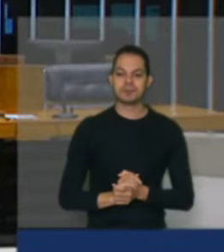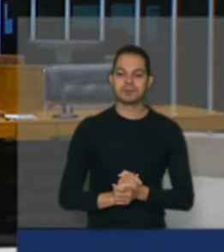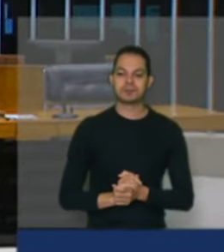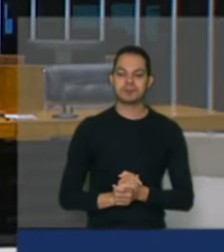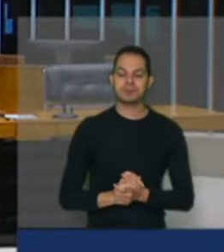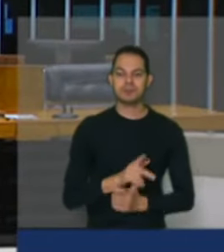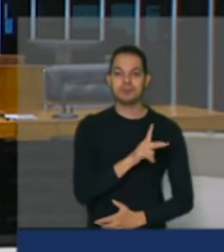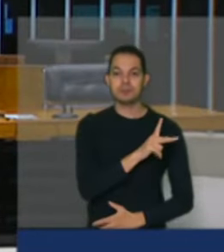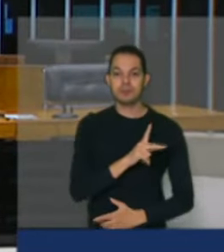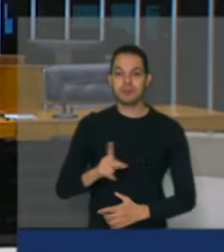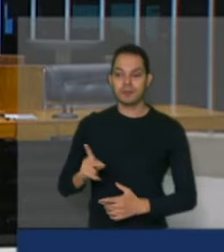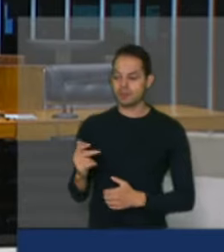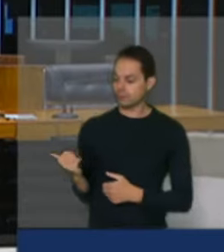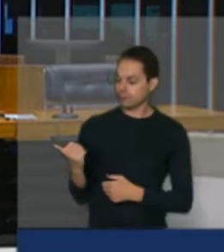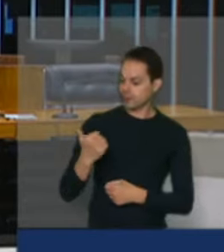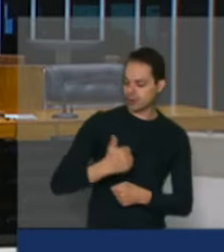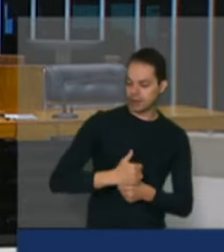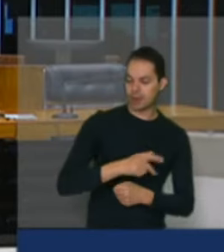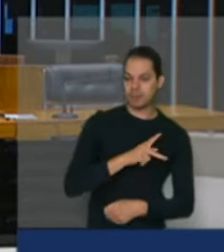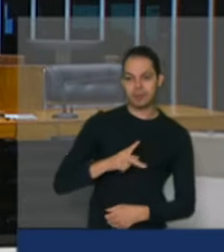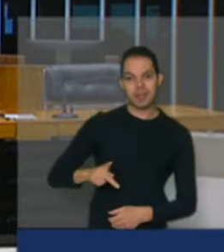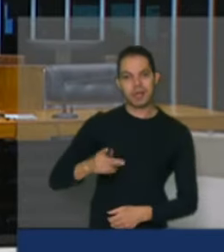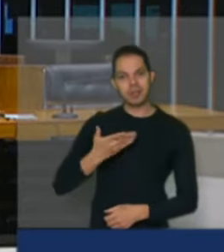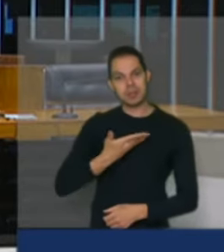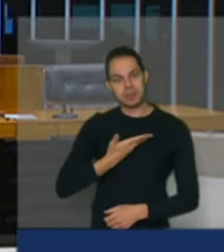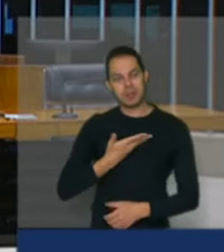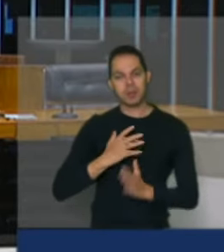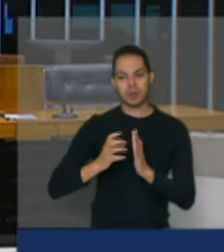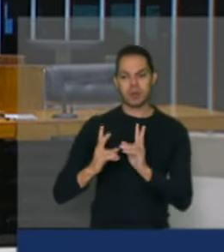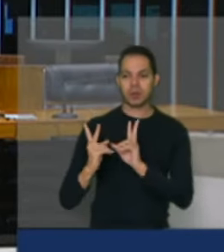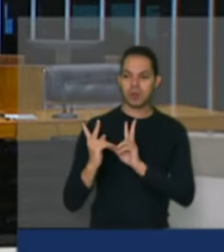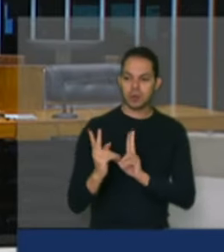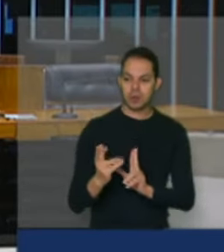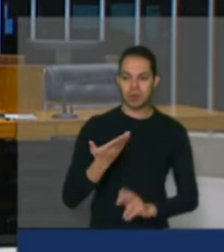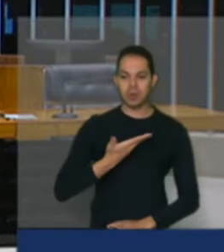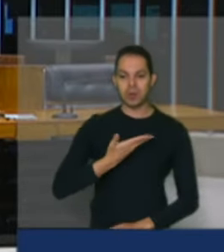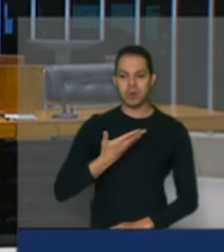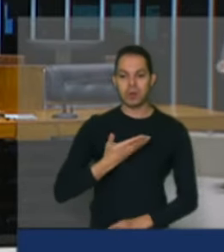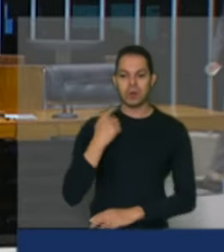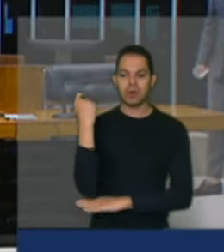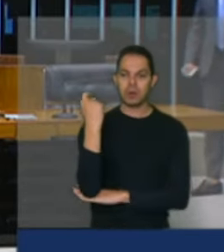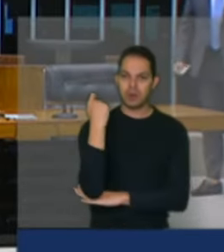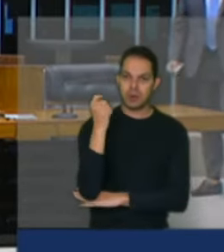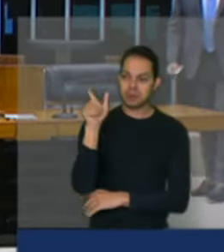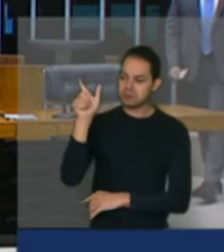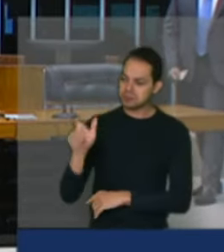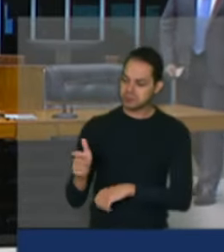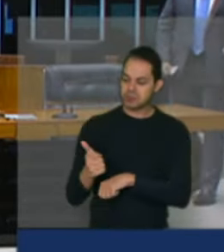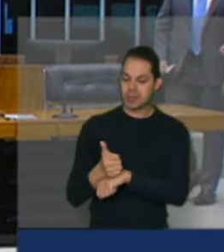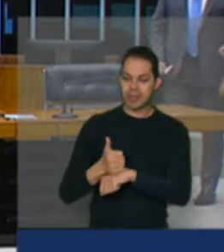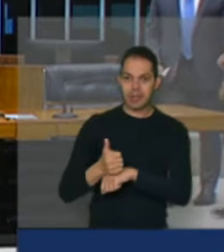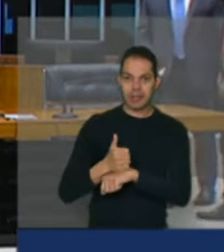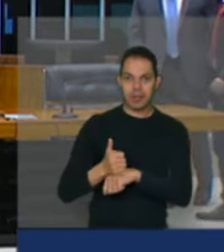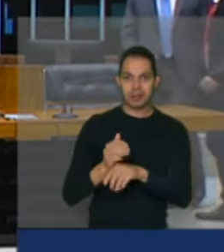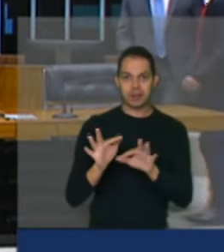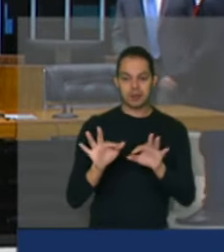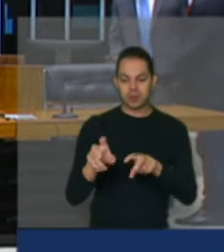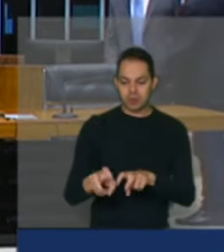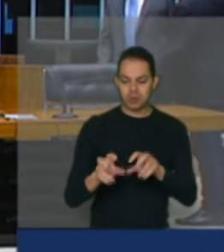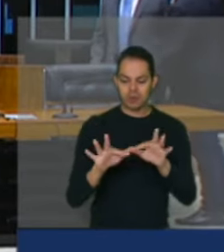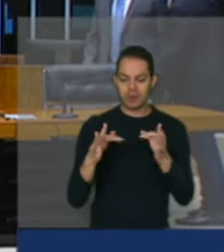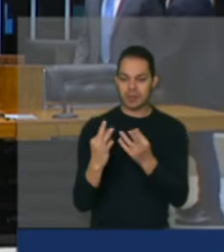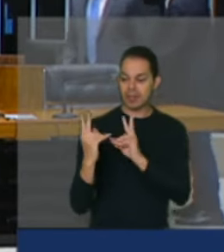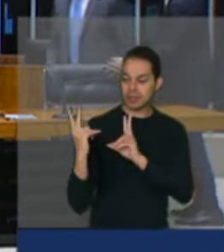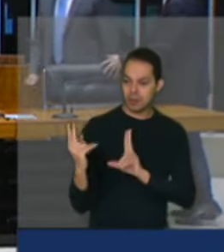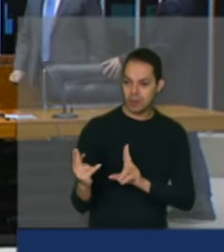para o nosso nobre presidente, amigo e companheiro de partido e colega do Rio Grande do Sul, um agricultor familiar como eu, ele do Rio Grande do Sul e